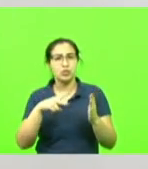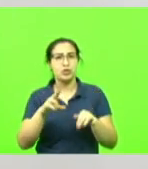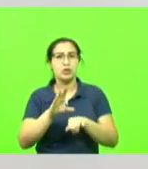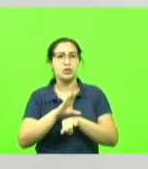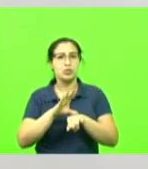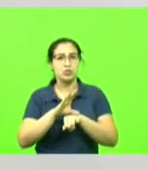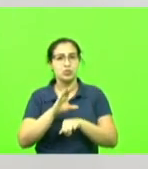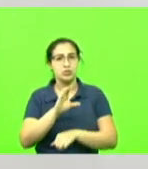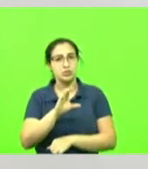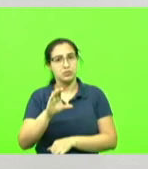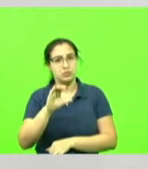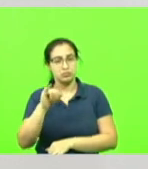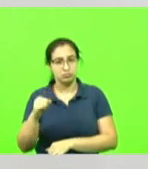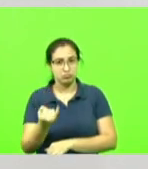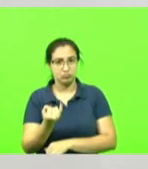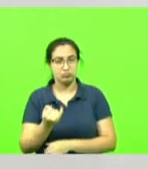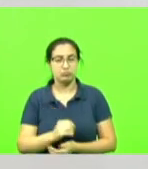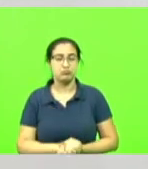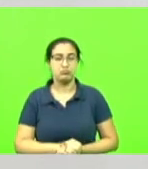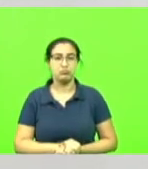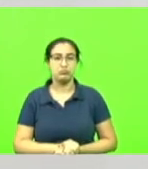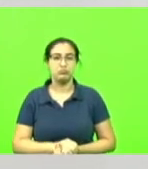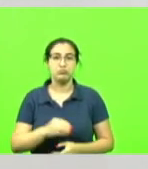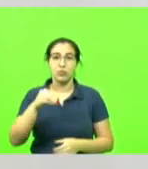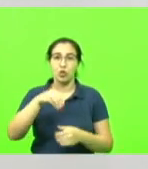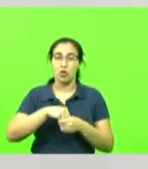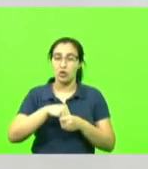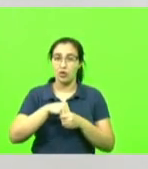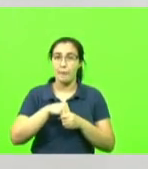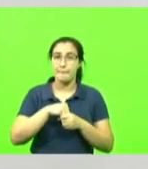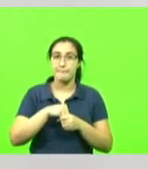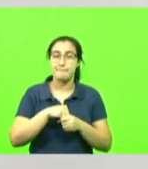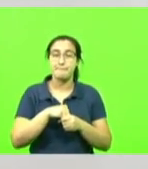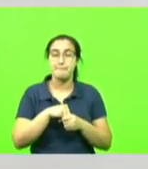Justiça. Colocar no mesmo pacote